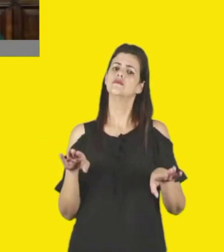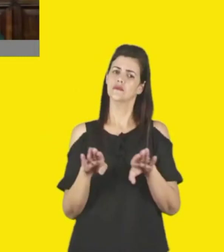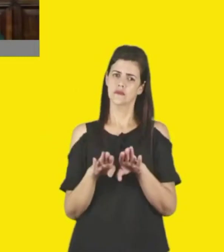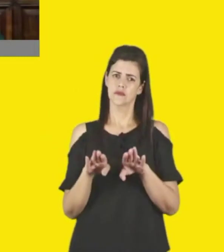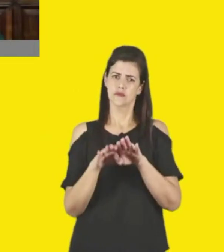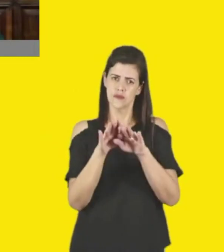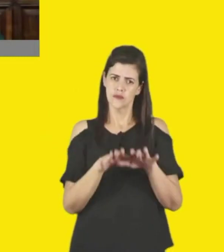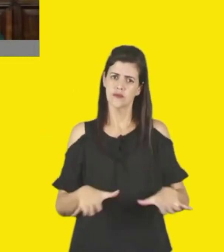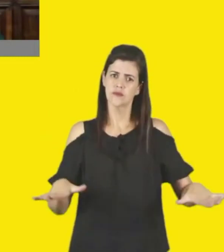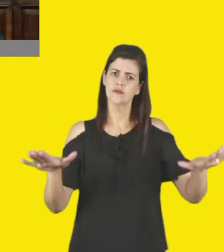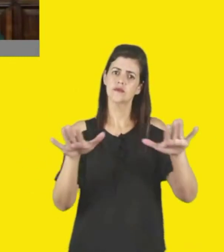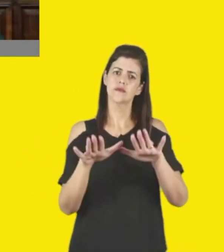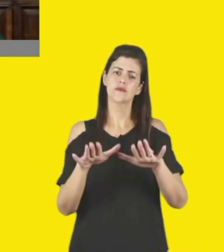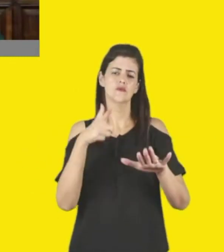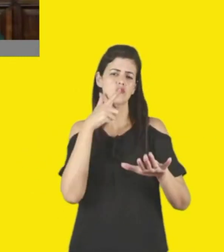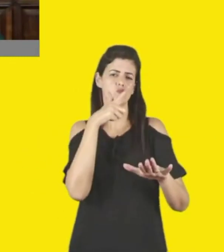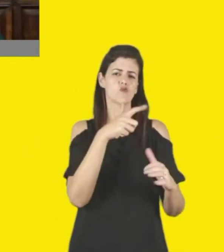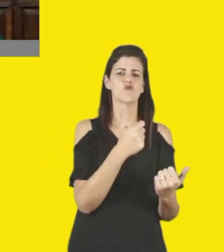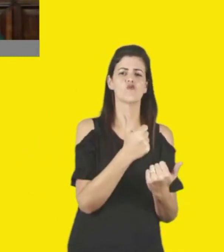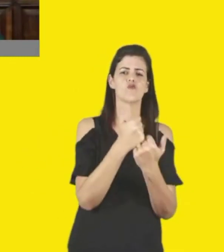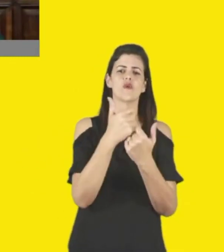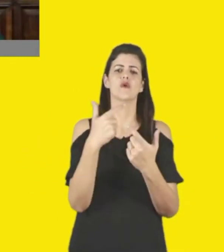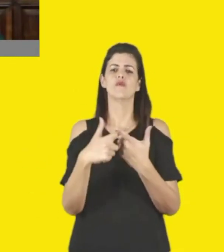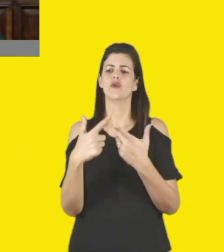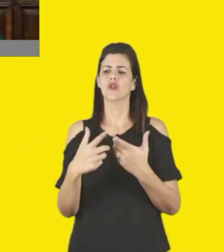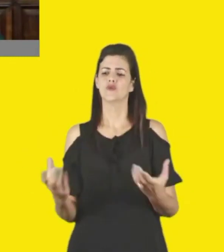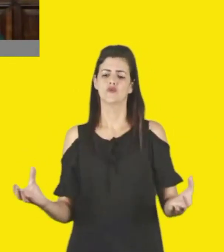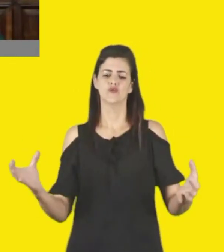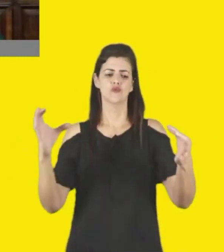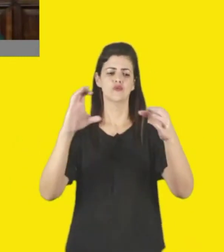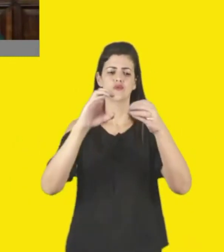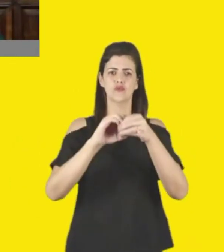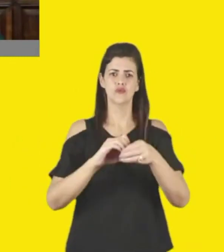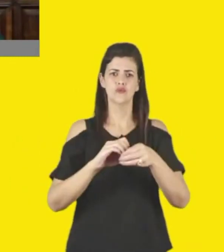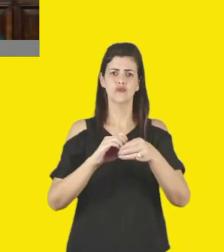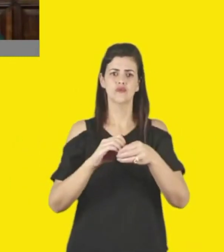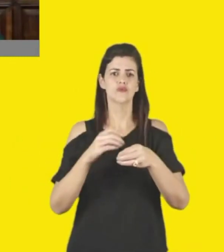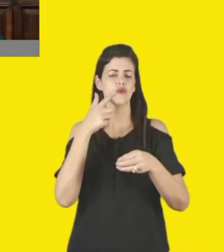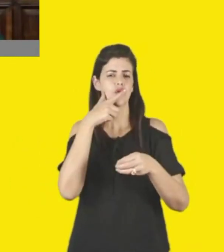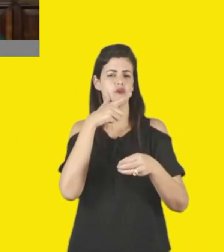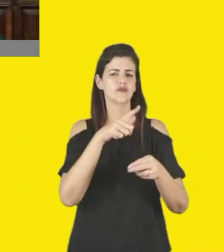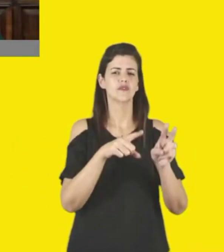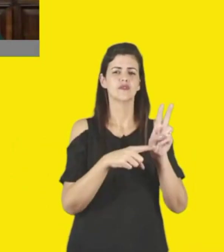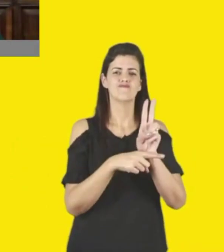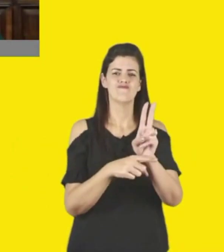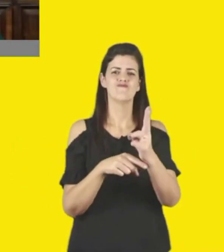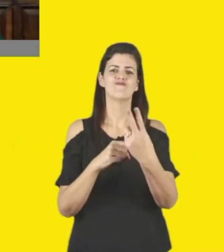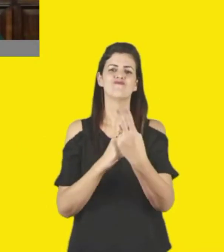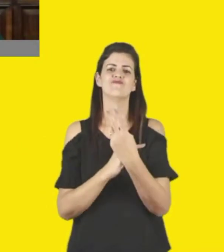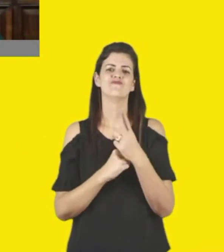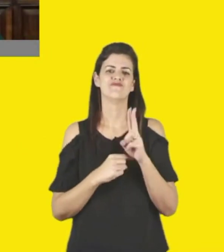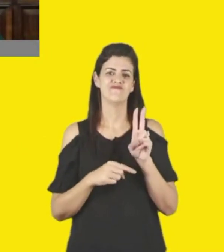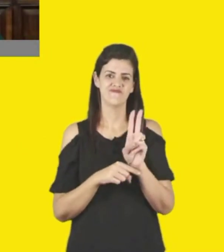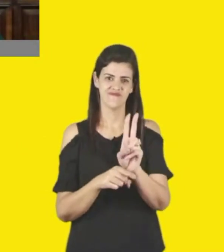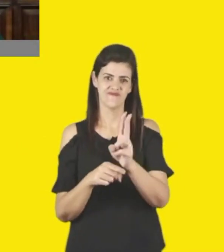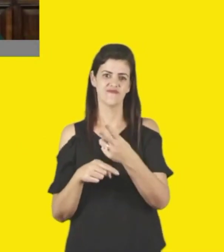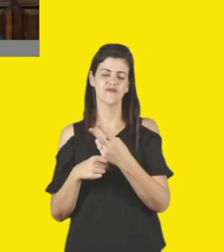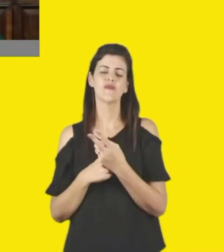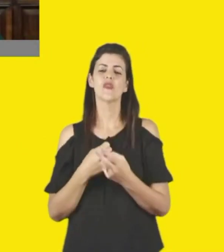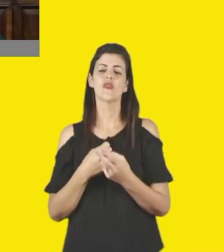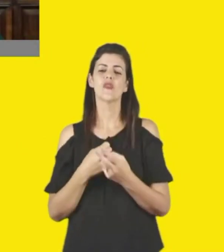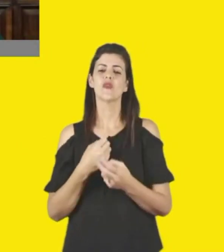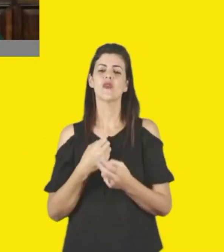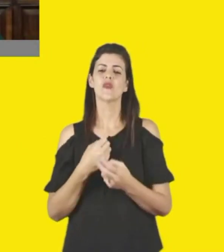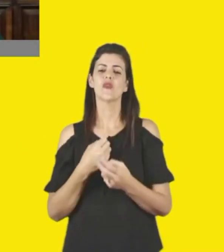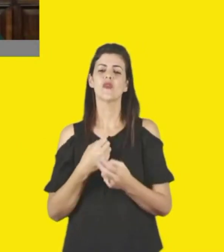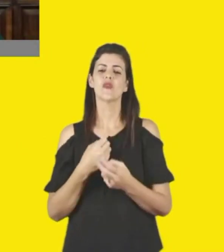juntas, acho que cuidam e formam a noção de bem-estar para todas essas